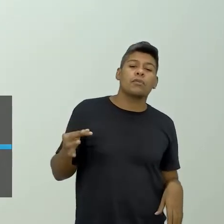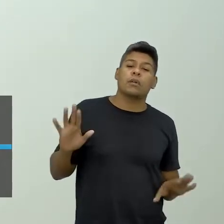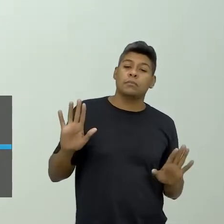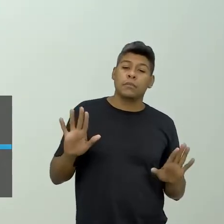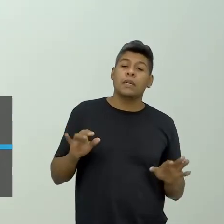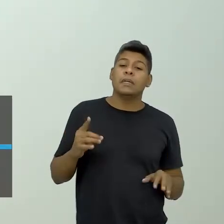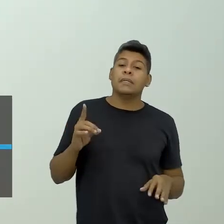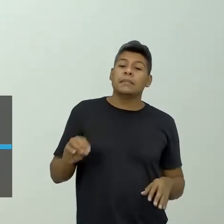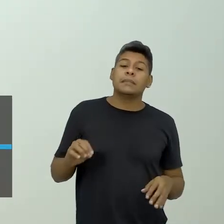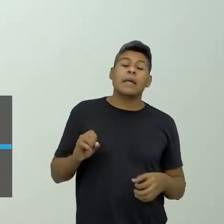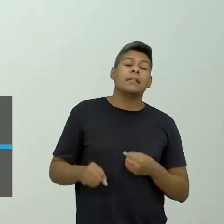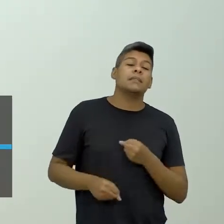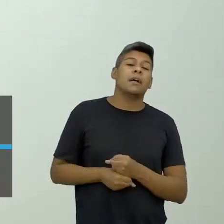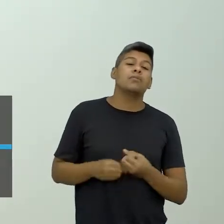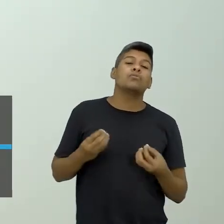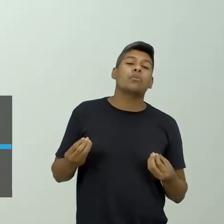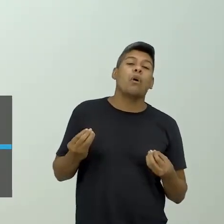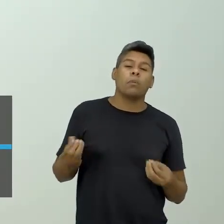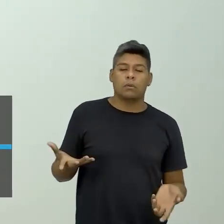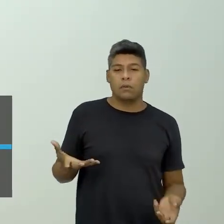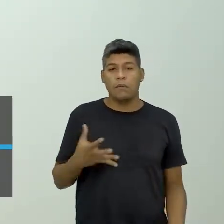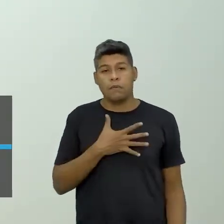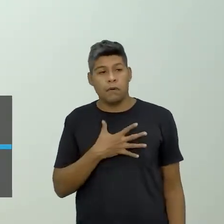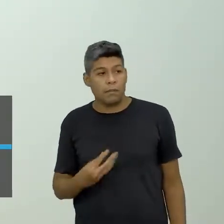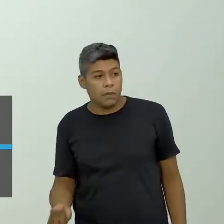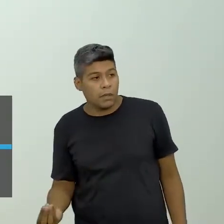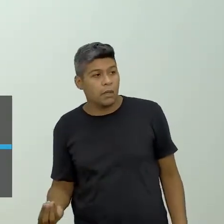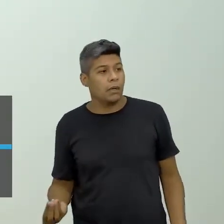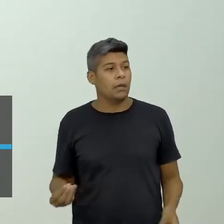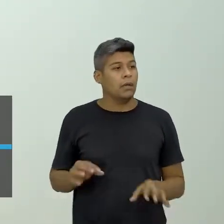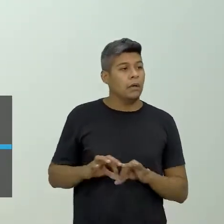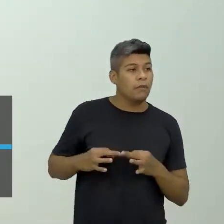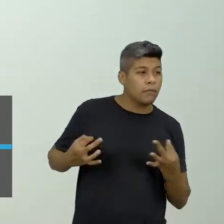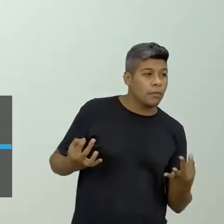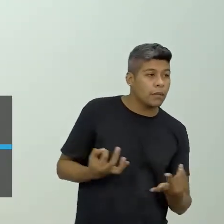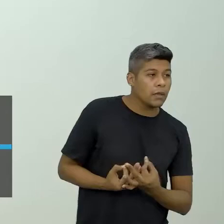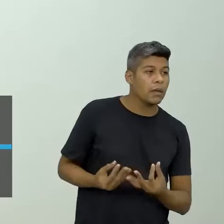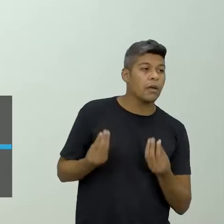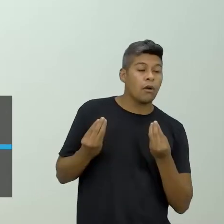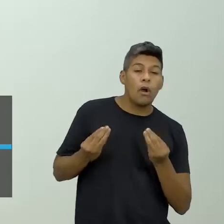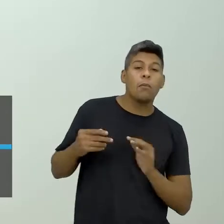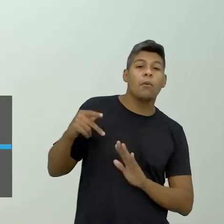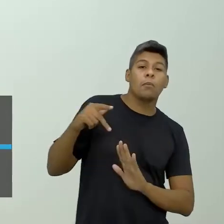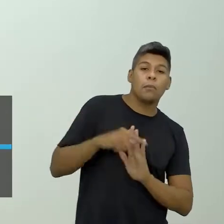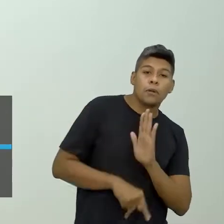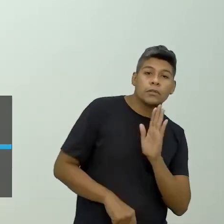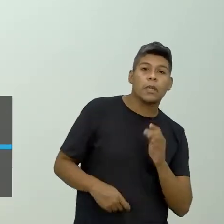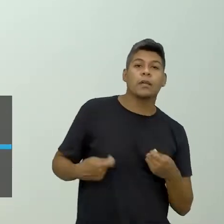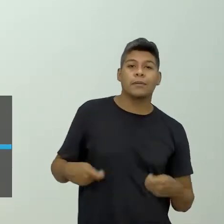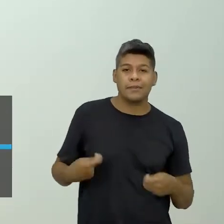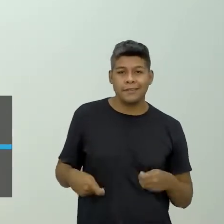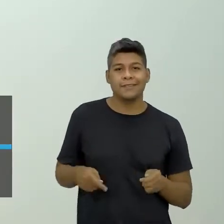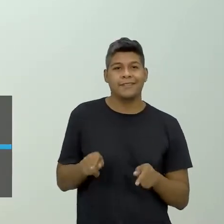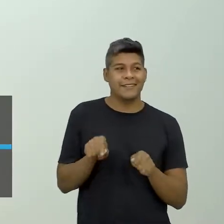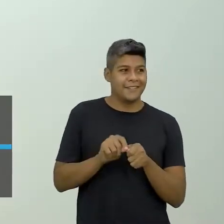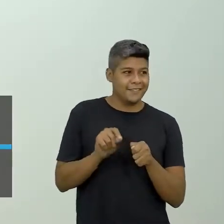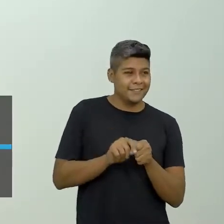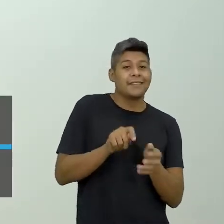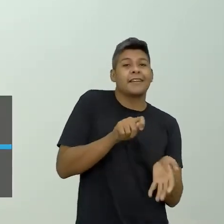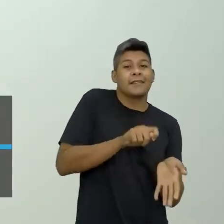anos, ah, eu quero ter uma família, eu quero ter filho. Como vocês se projetam, então vocês tinham que fazer uma cartinha,